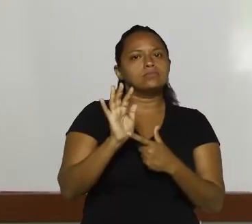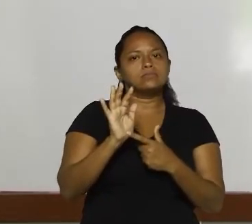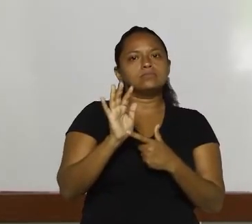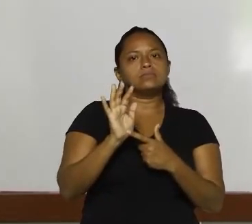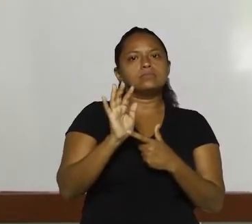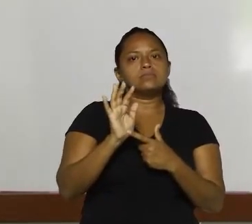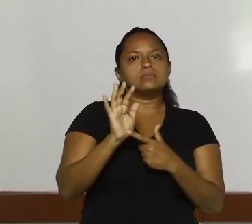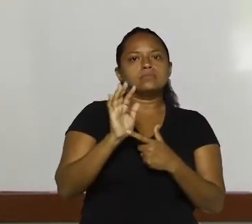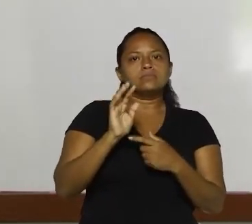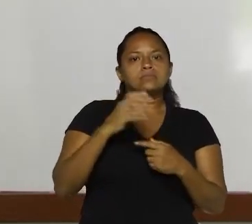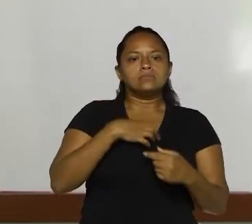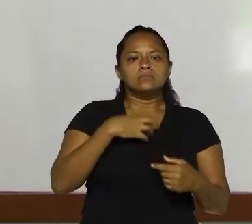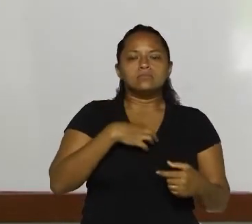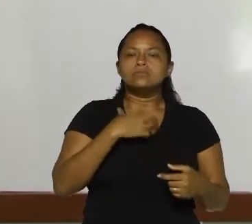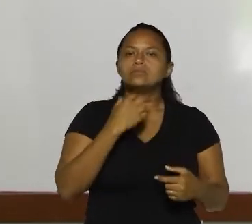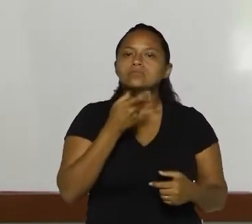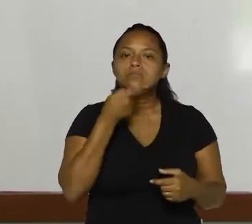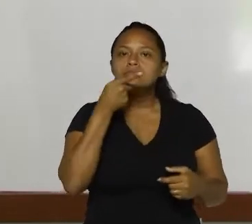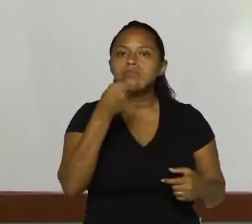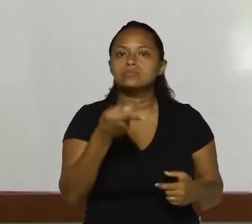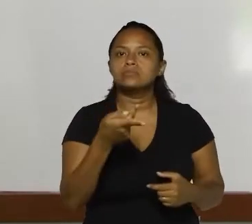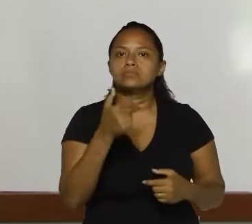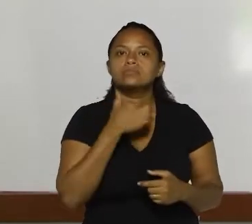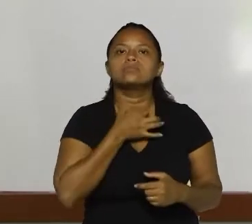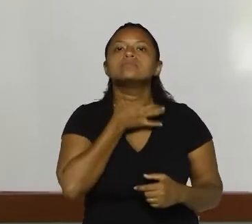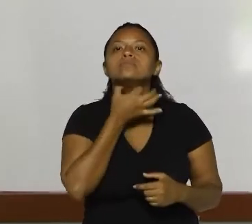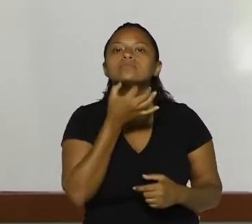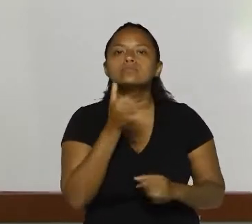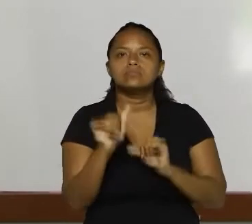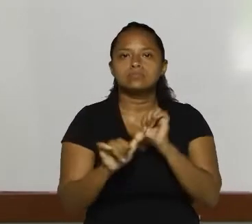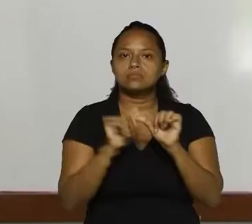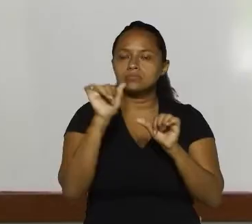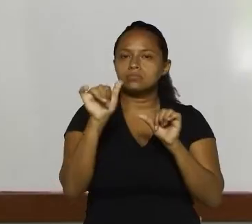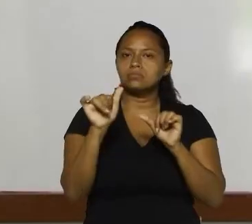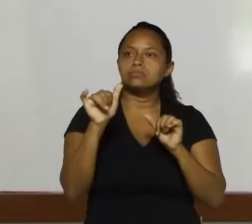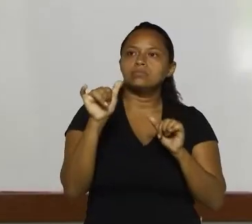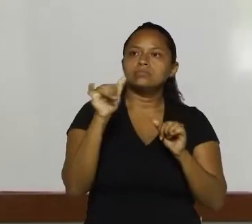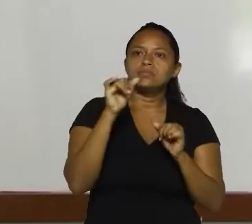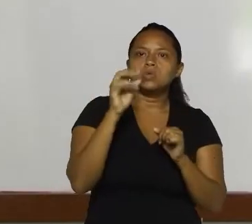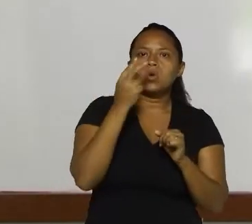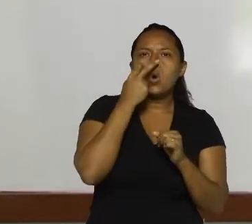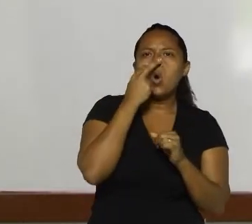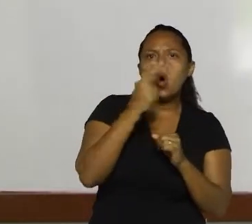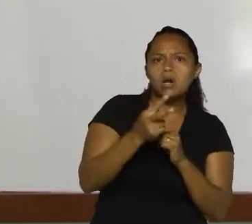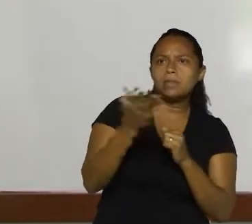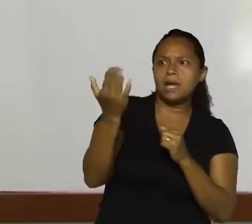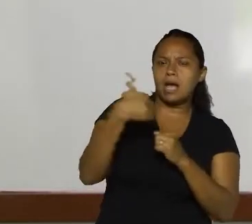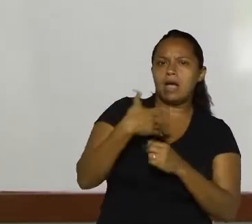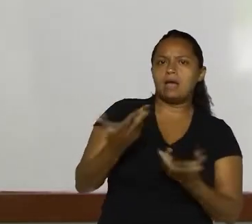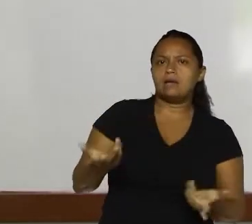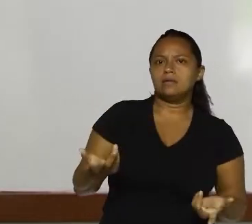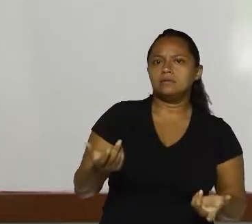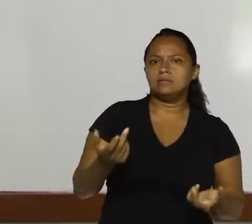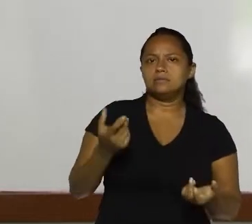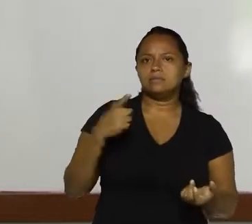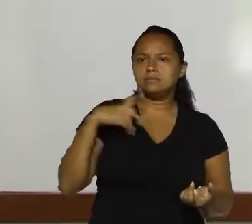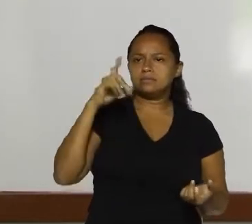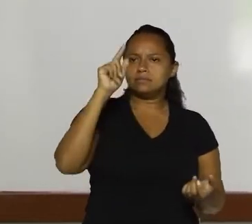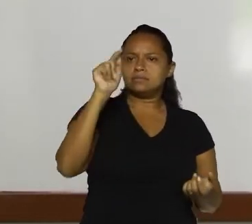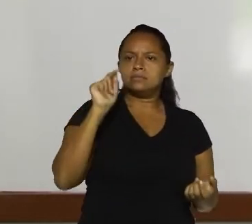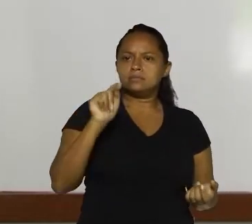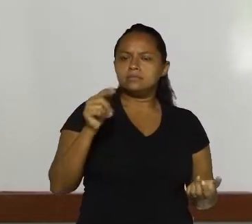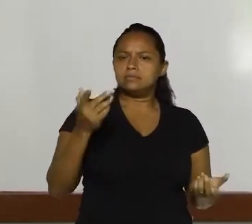na entonação da voz, da oralidade, certo? Então, eu não vou dizer, olhe para cá, quando tem ali um